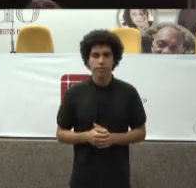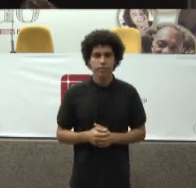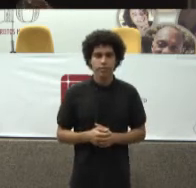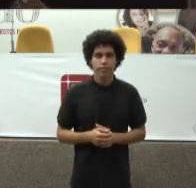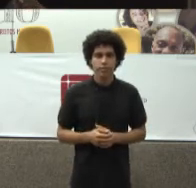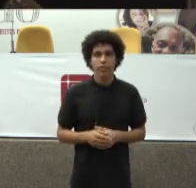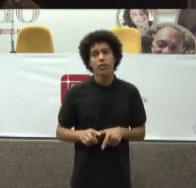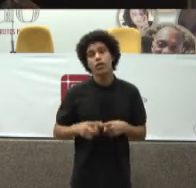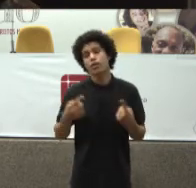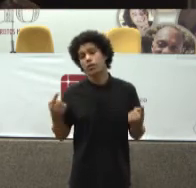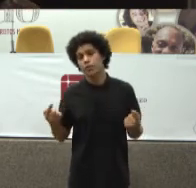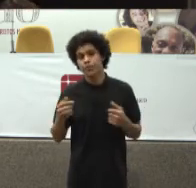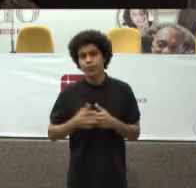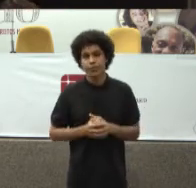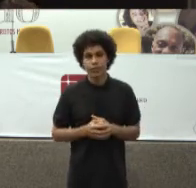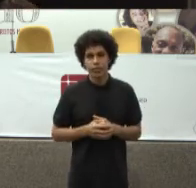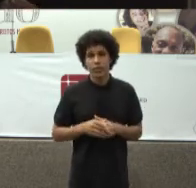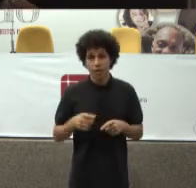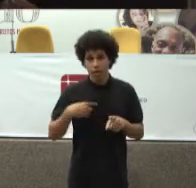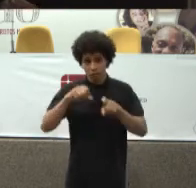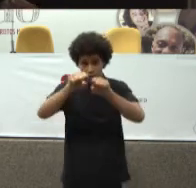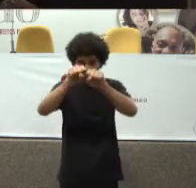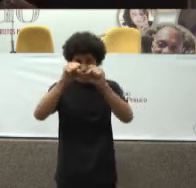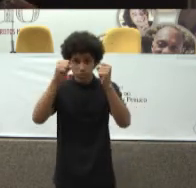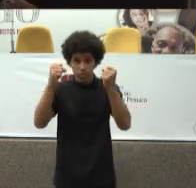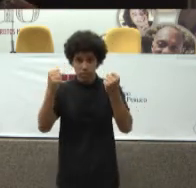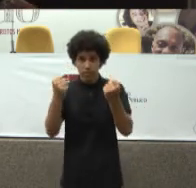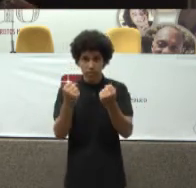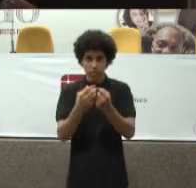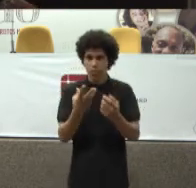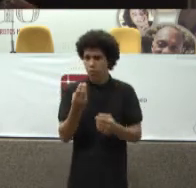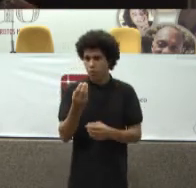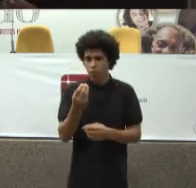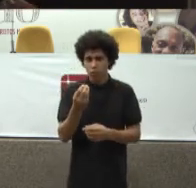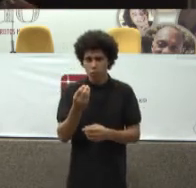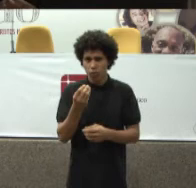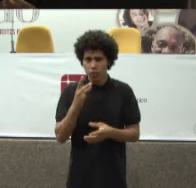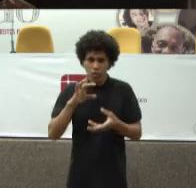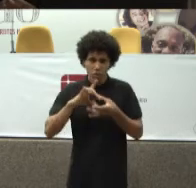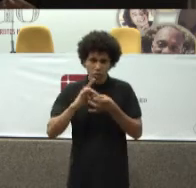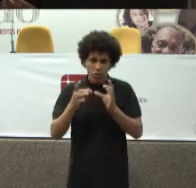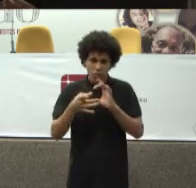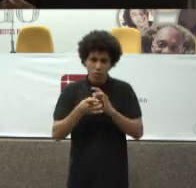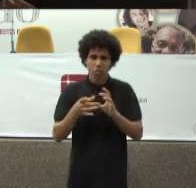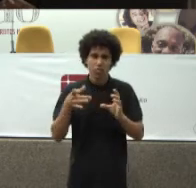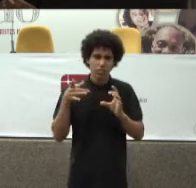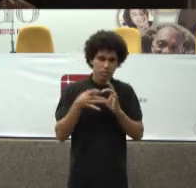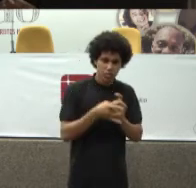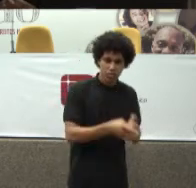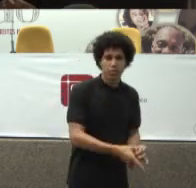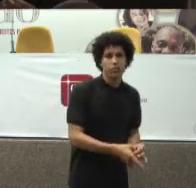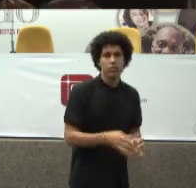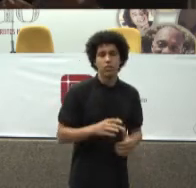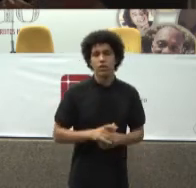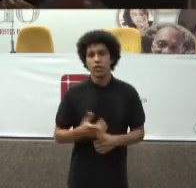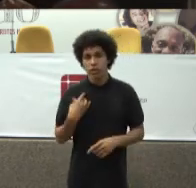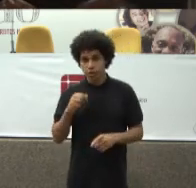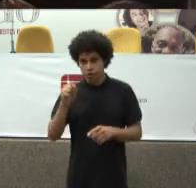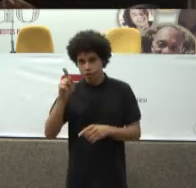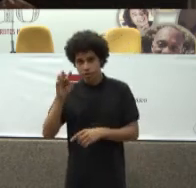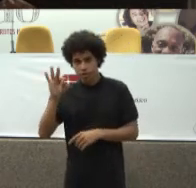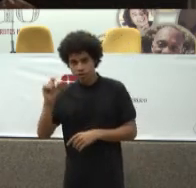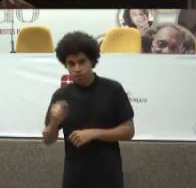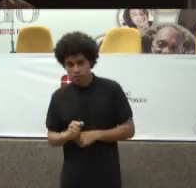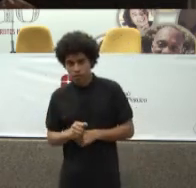Então assim É um sistema Muito complexo De gestão Mas foi graças A essa